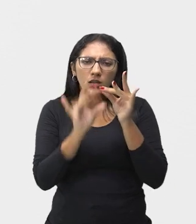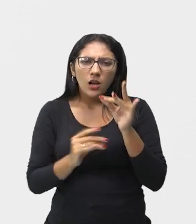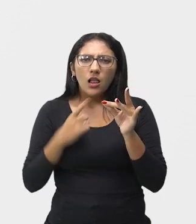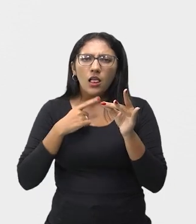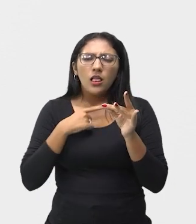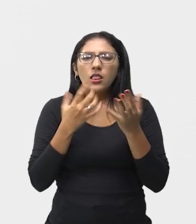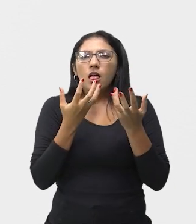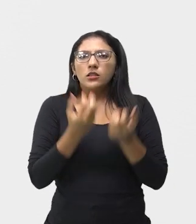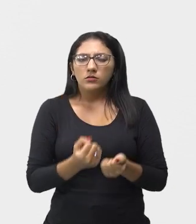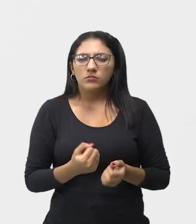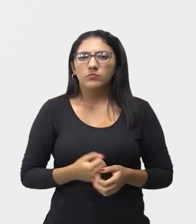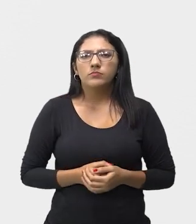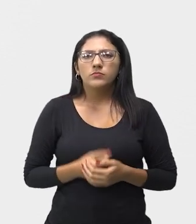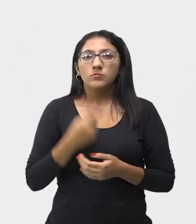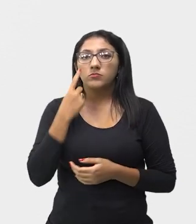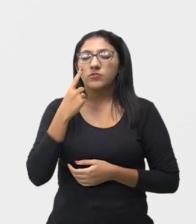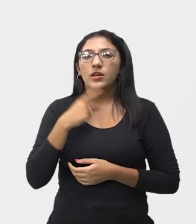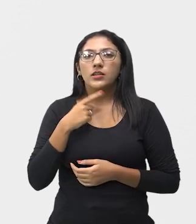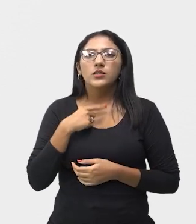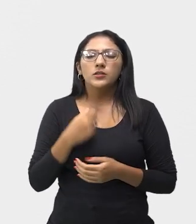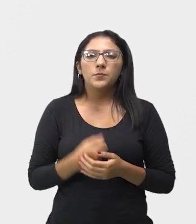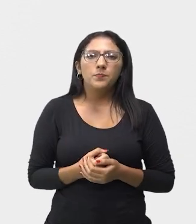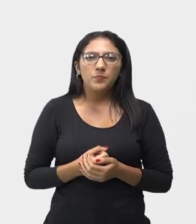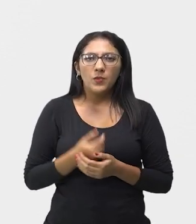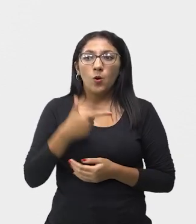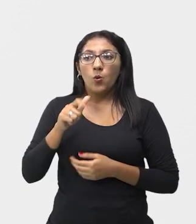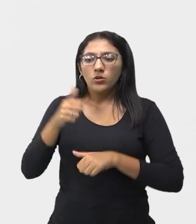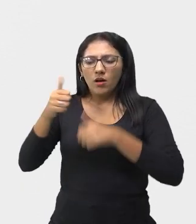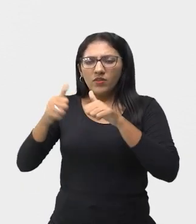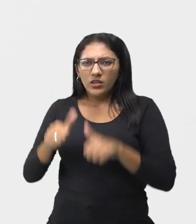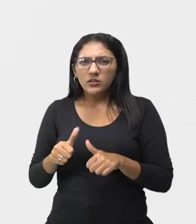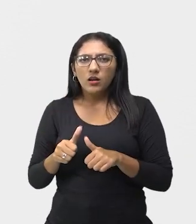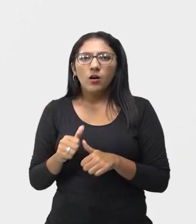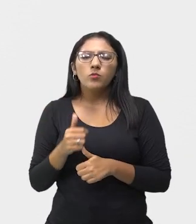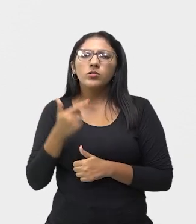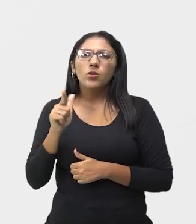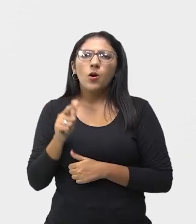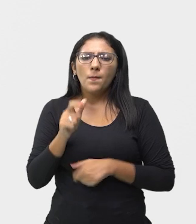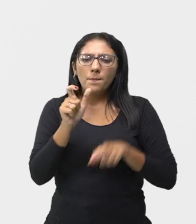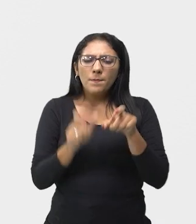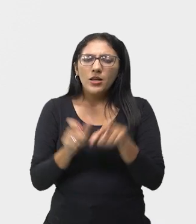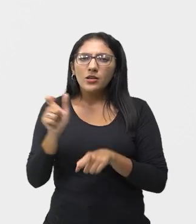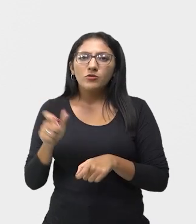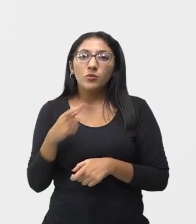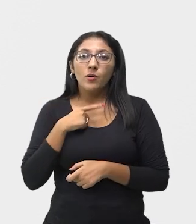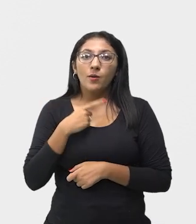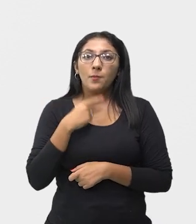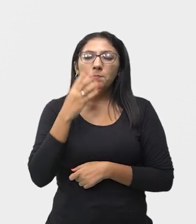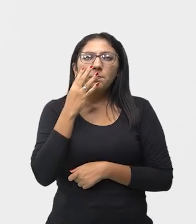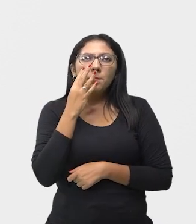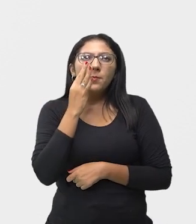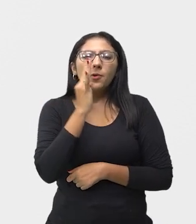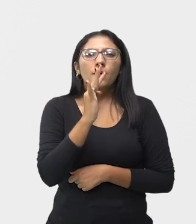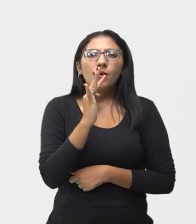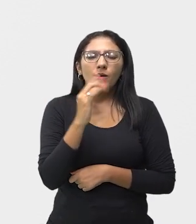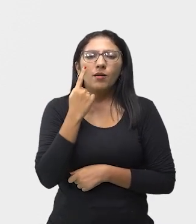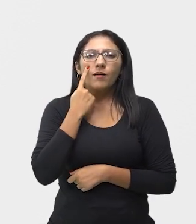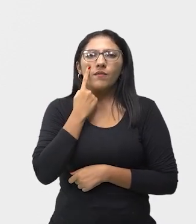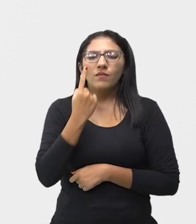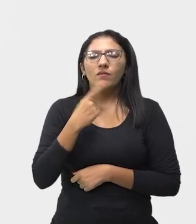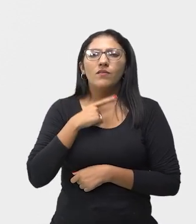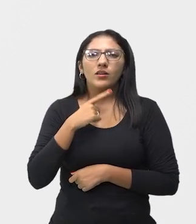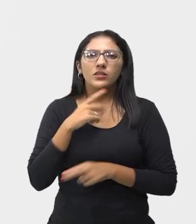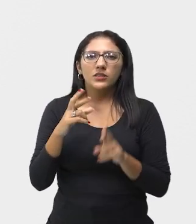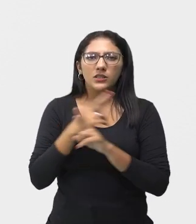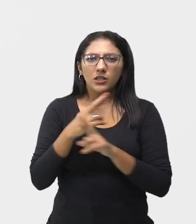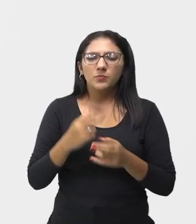esse jogo, ele vai ser avaliado por quem? Pela plateia, ou seja, pelo público. Então, ele tem um foco ali